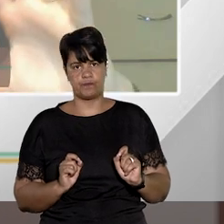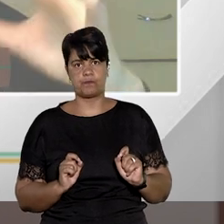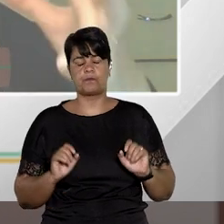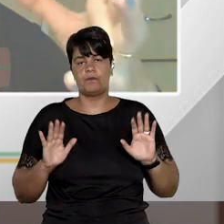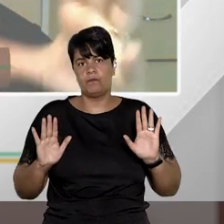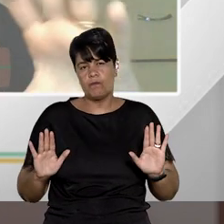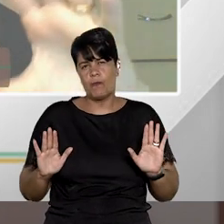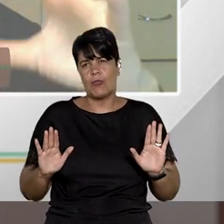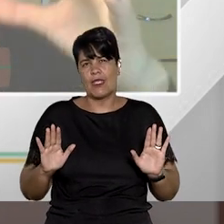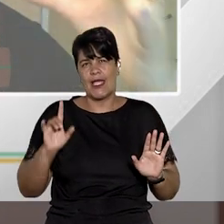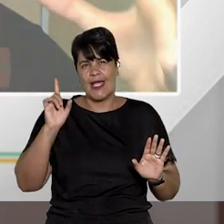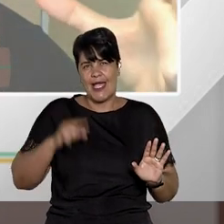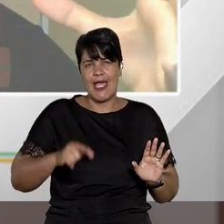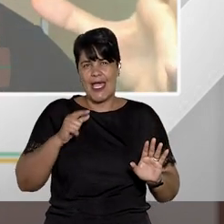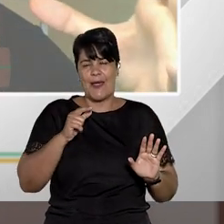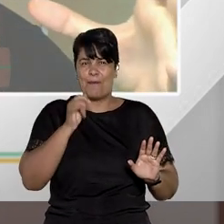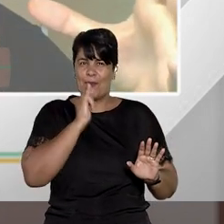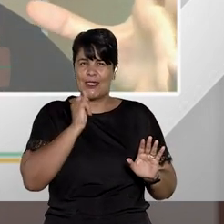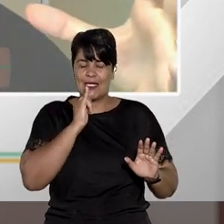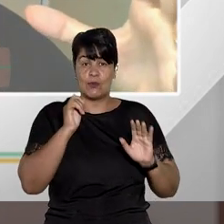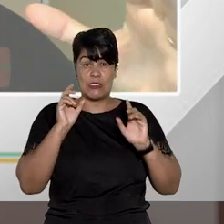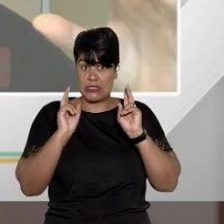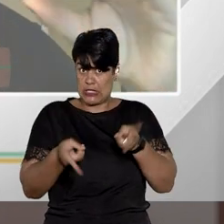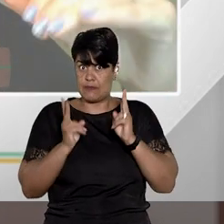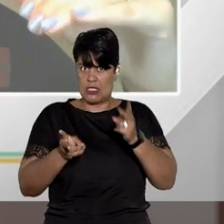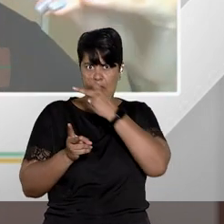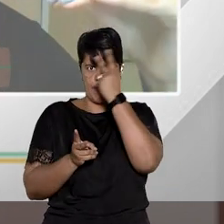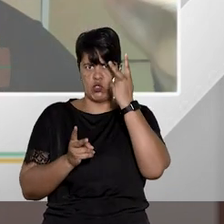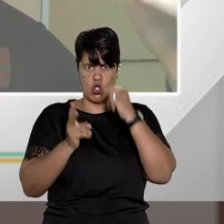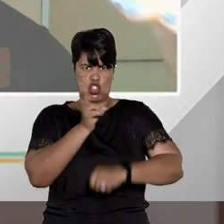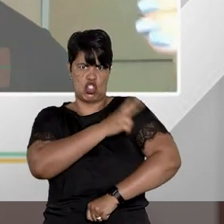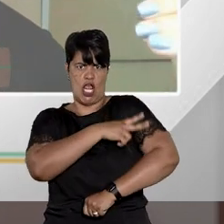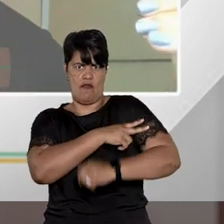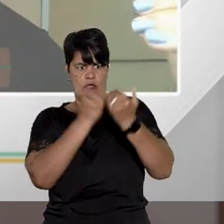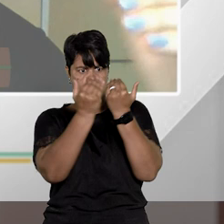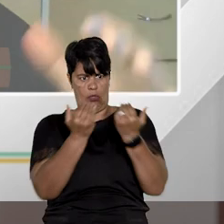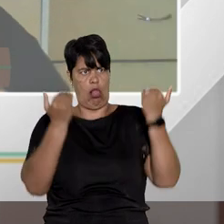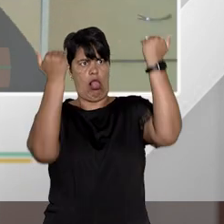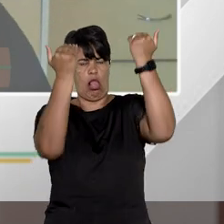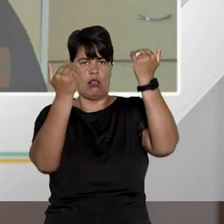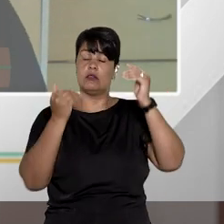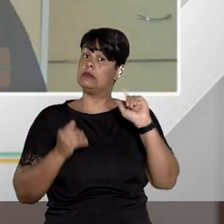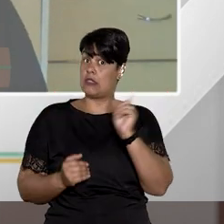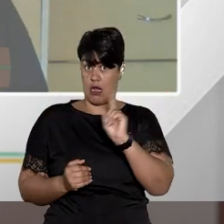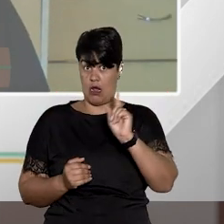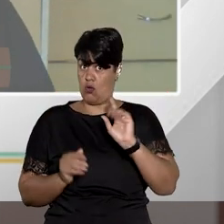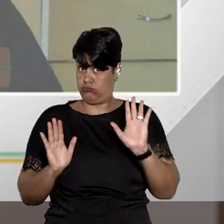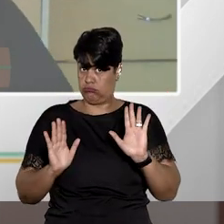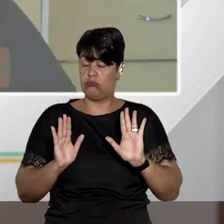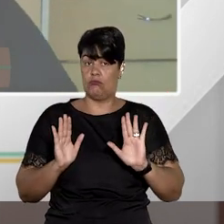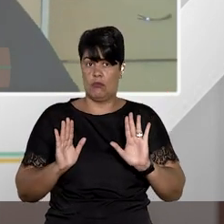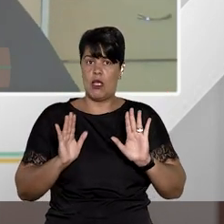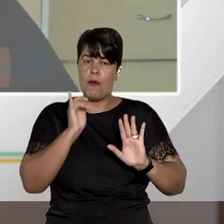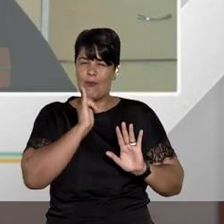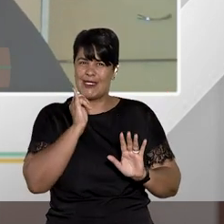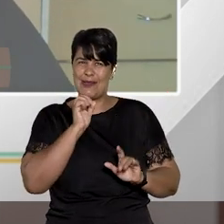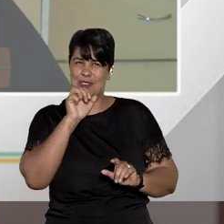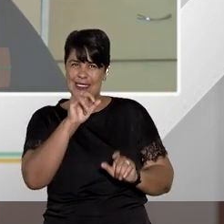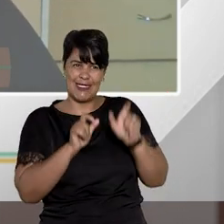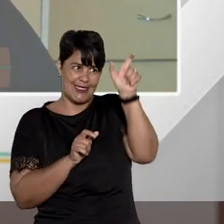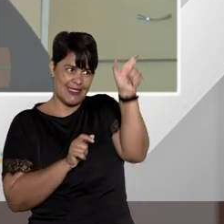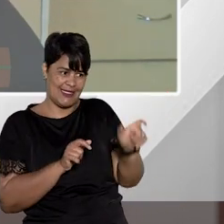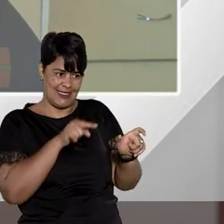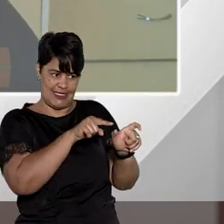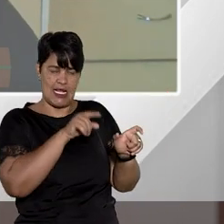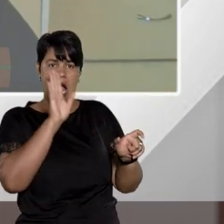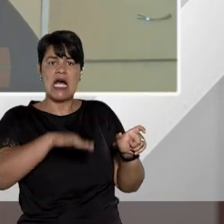não é bem a pessoa hierarquicamente superior, tá? Mas dá para a gente ter uma ideia com isso. Olha só, se a autoridade coatora